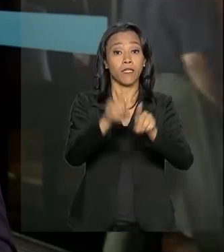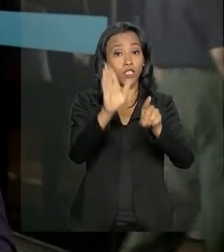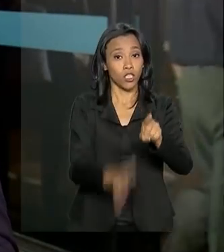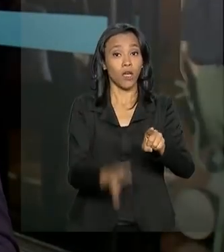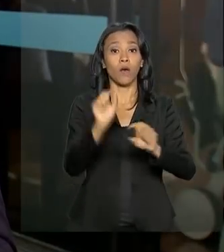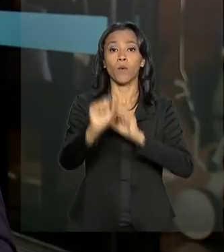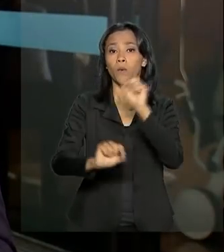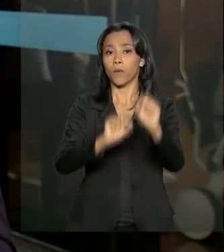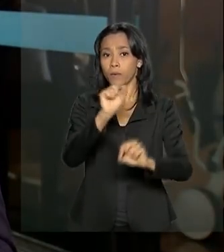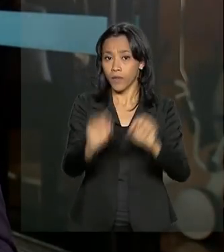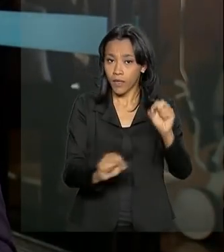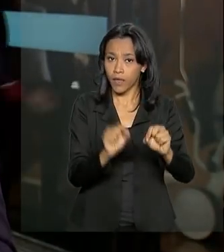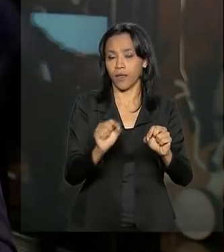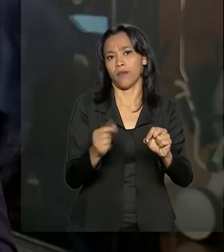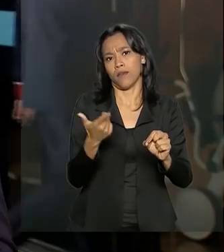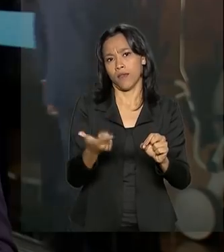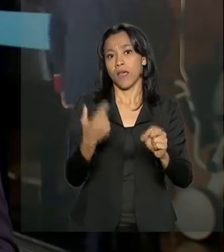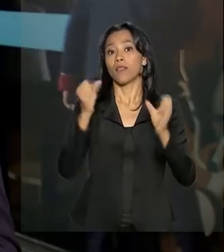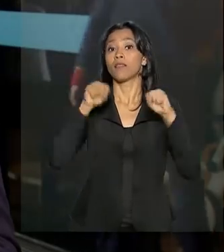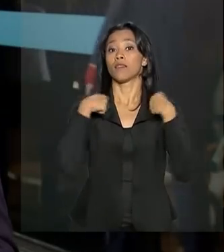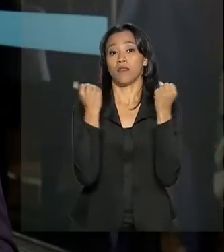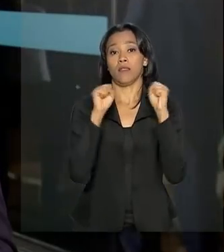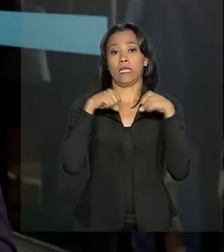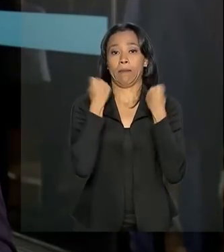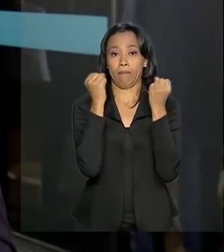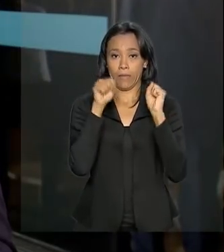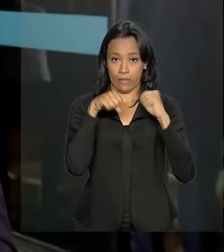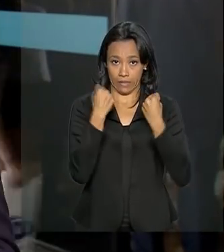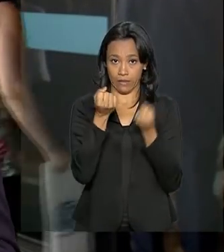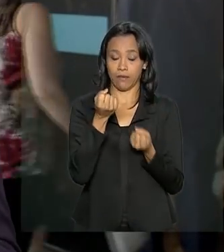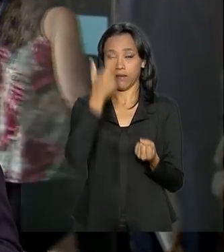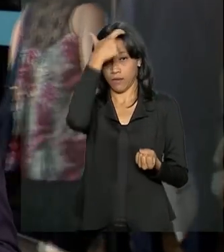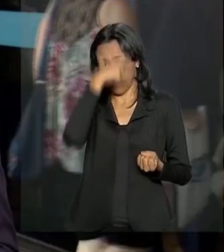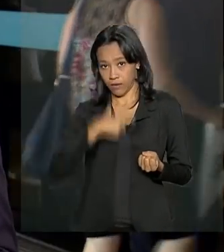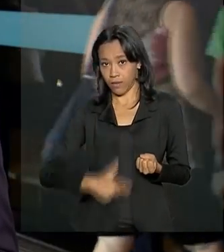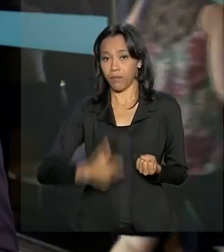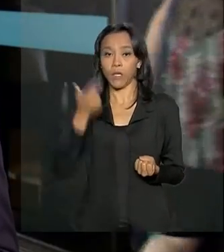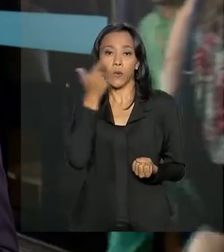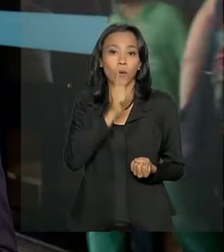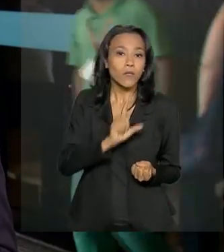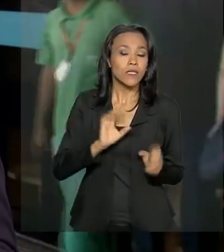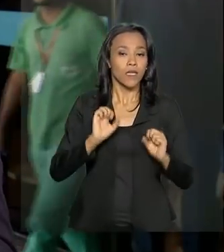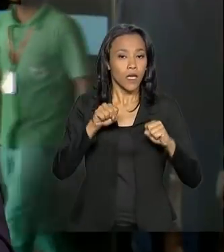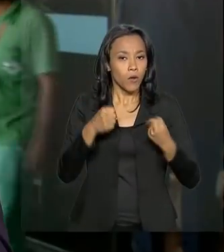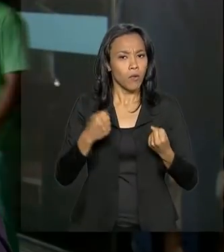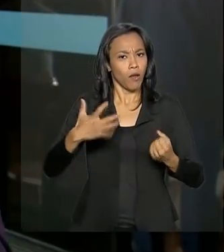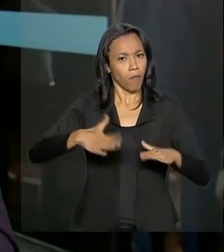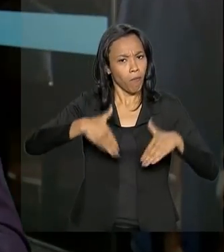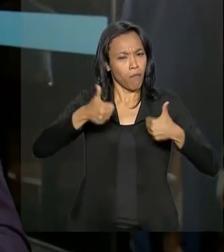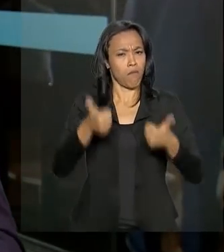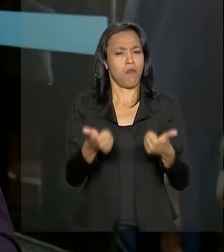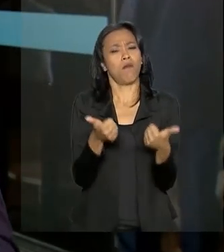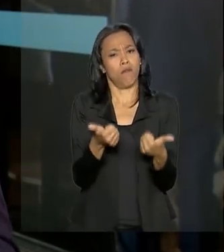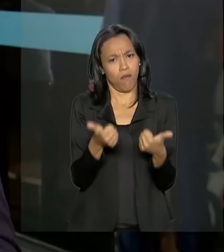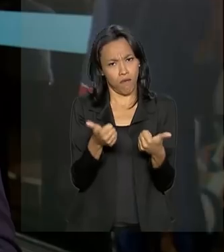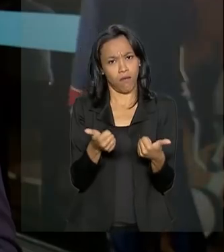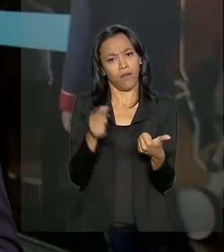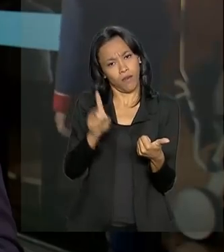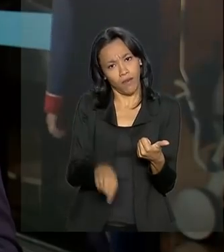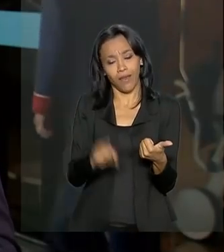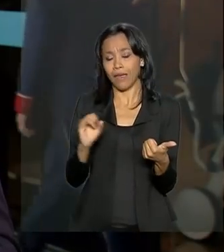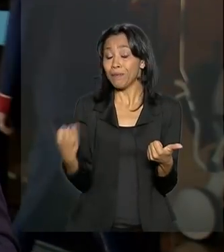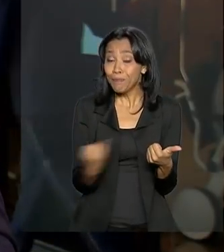introduzidas medidas de fisioterapia Para que ele possa se recuperar um pouco melhor Exercícios esses que são